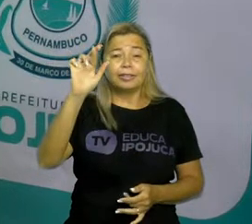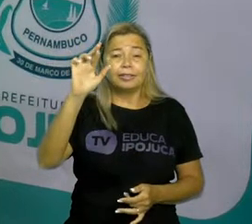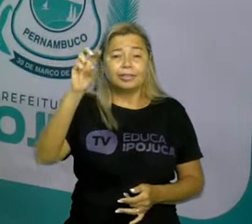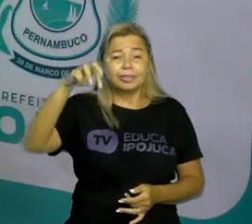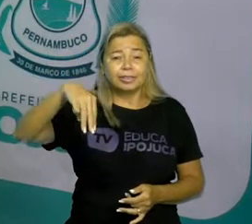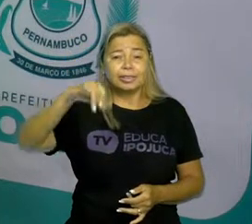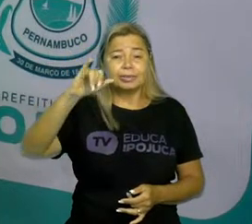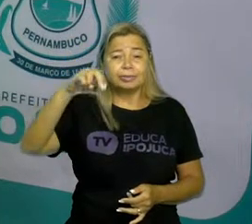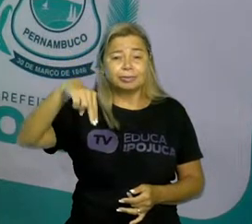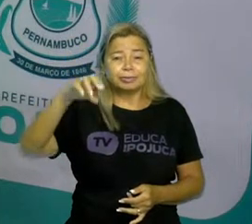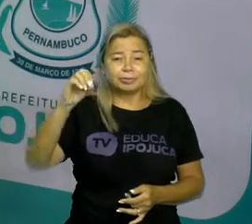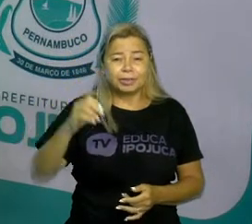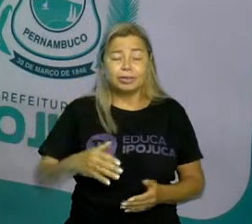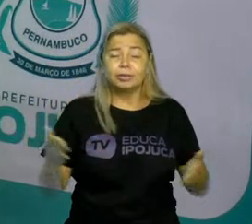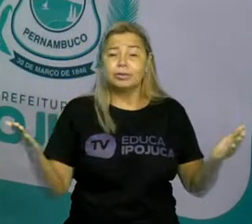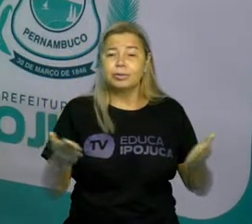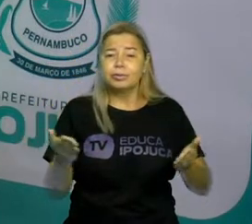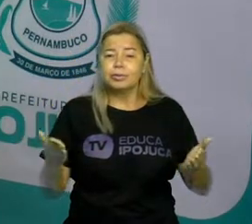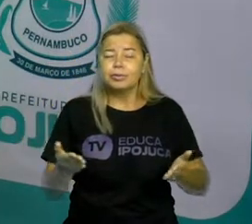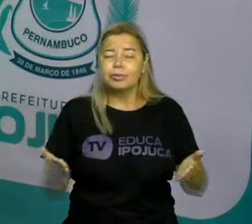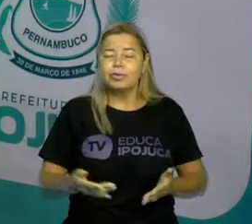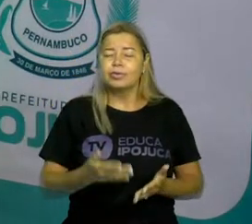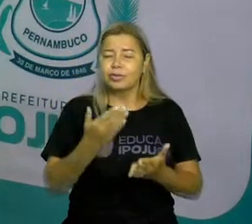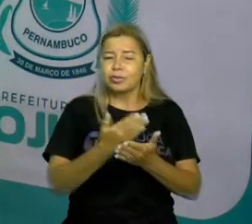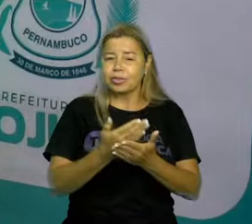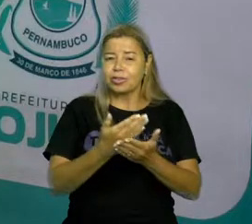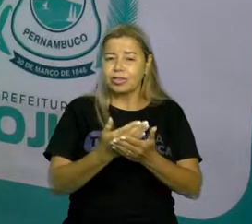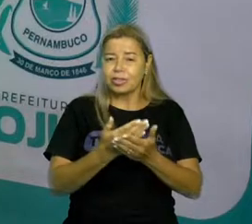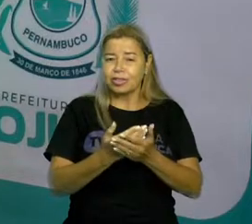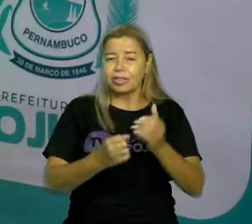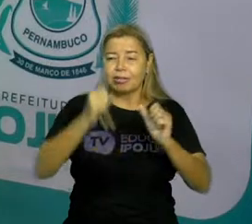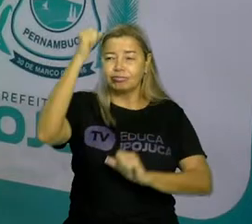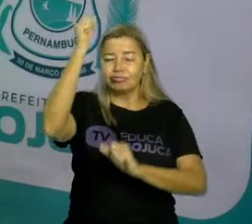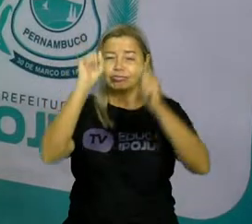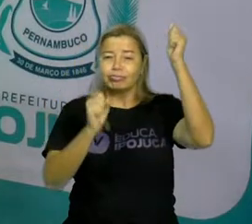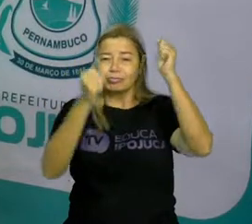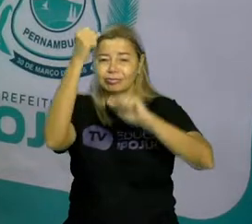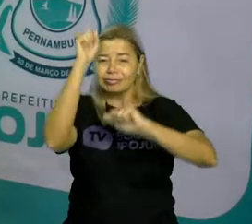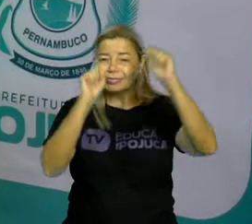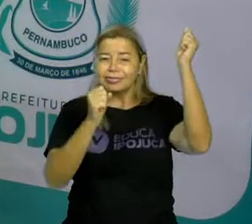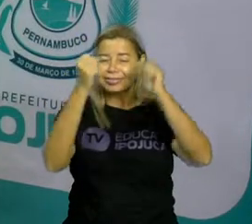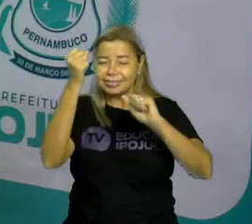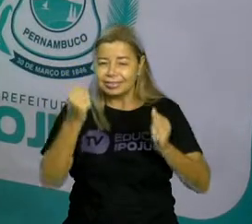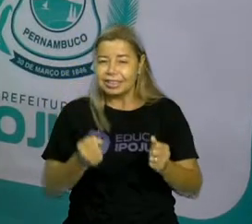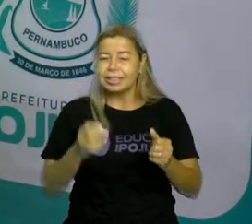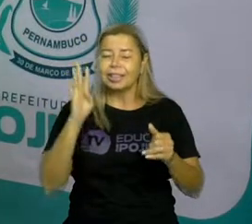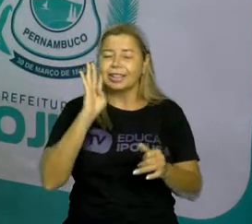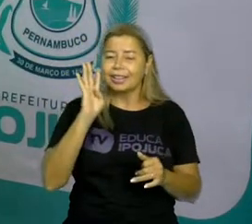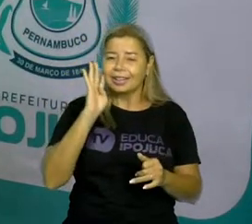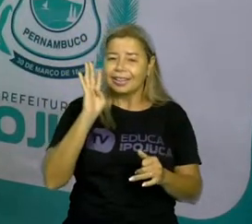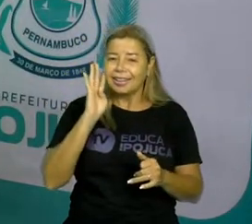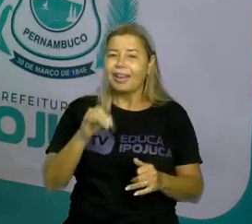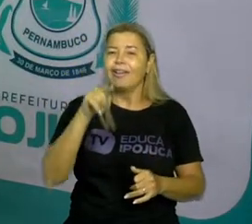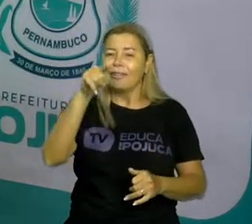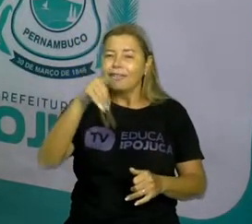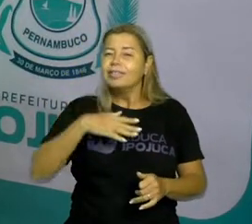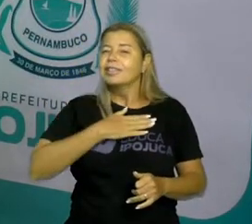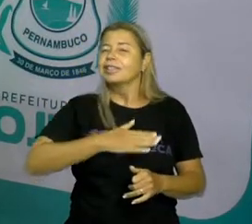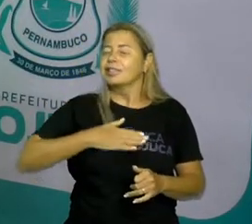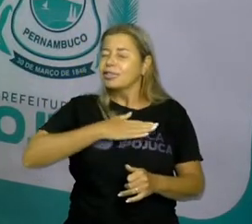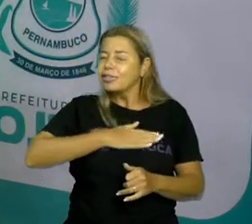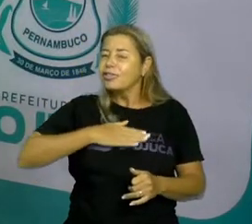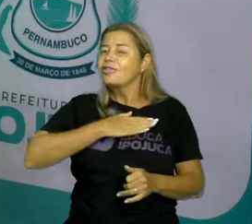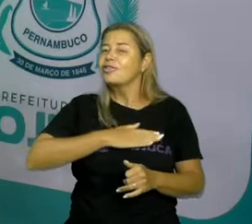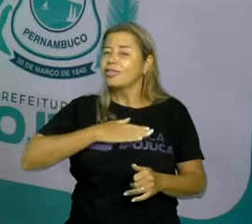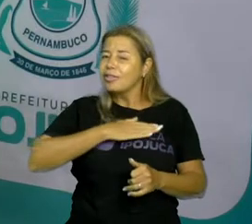física está bem legal. A aula mais esperada dos alunos do quinto ano, né? Meus alunos adoram quando é a sexta-feira